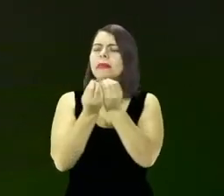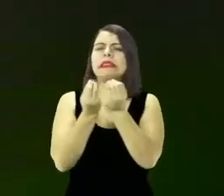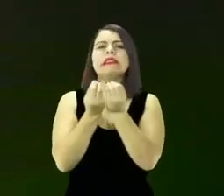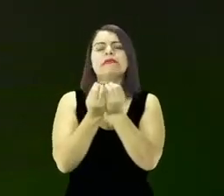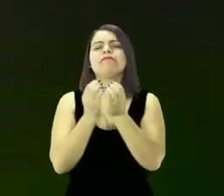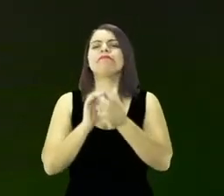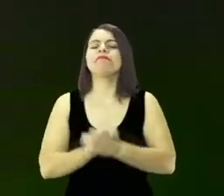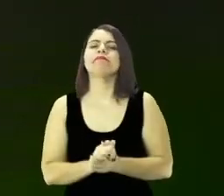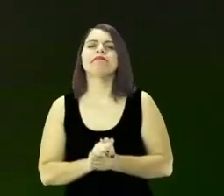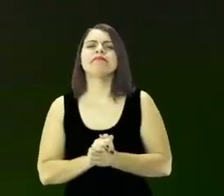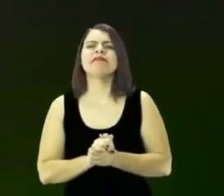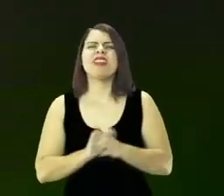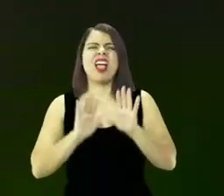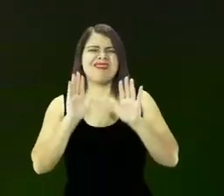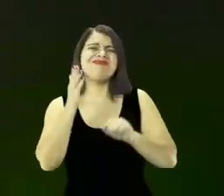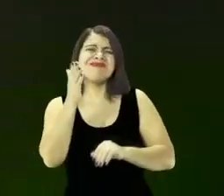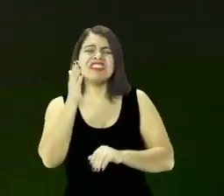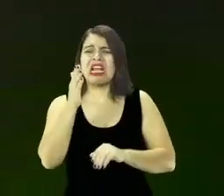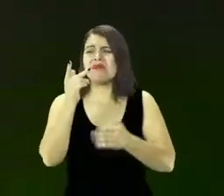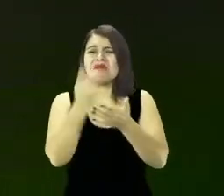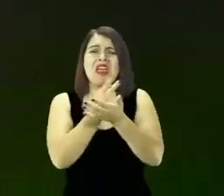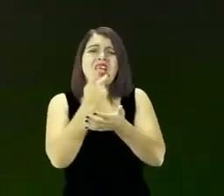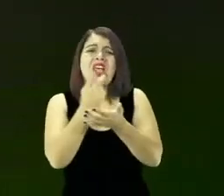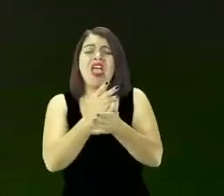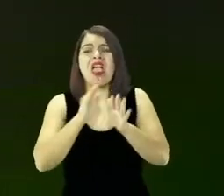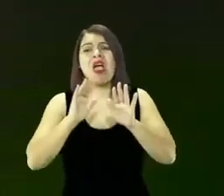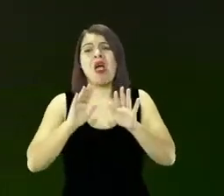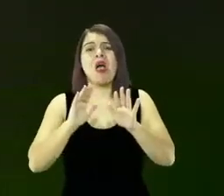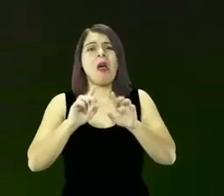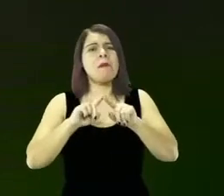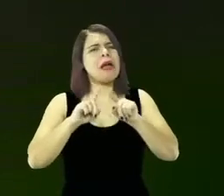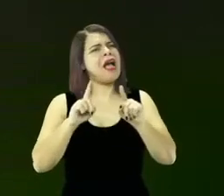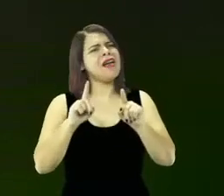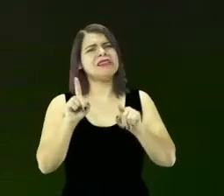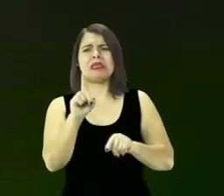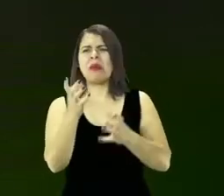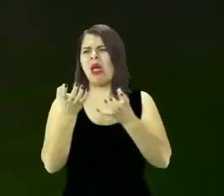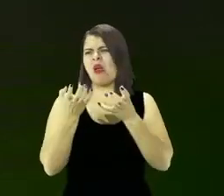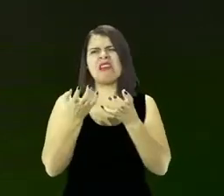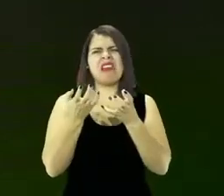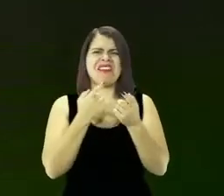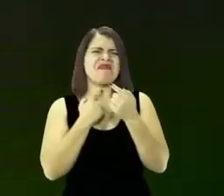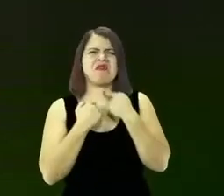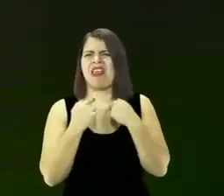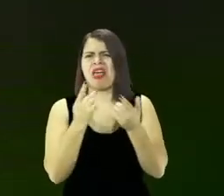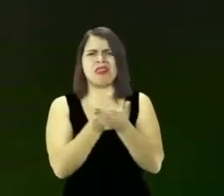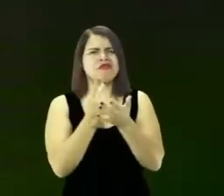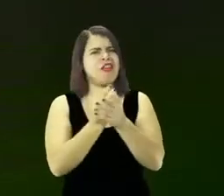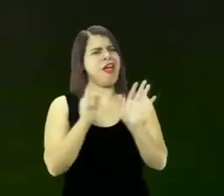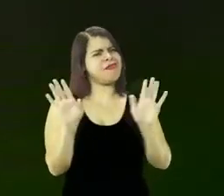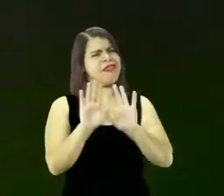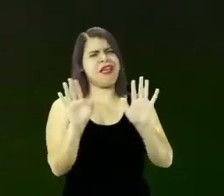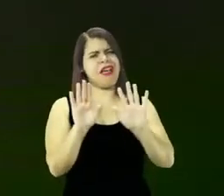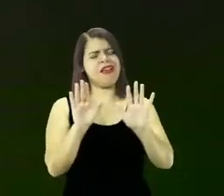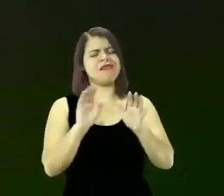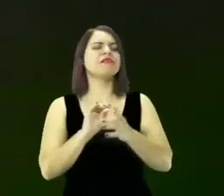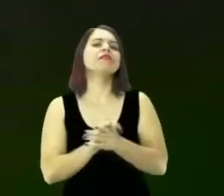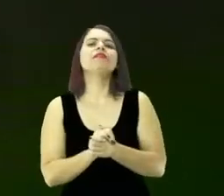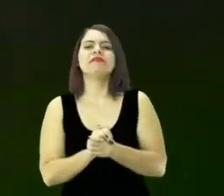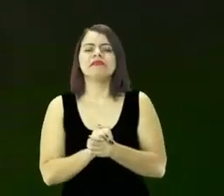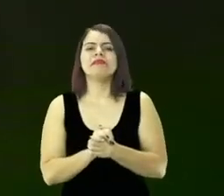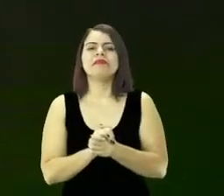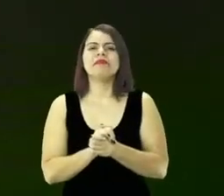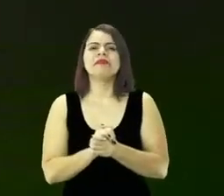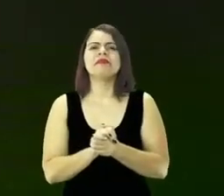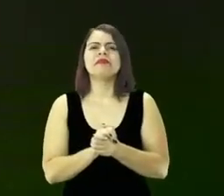forma online, já errou muito, mas não errou porque quis. E a partir deste raciocínio, eu quero